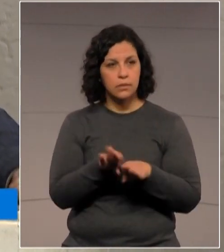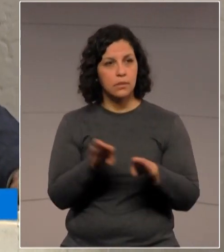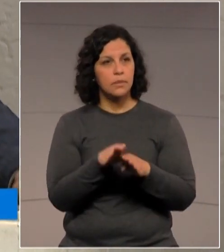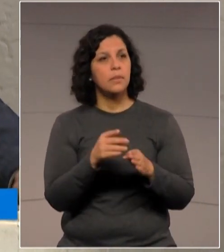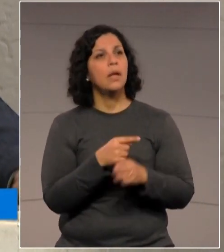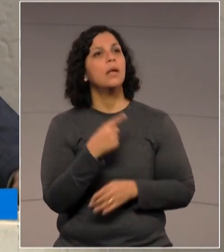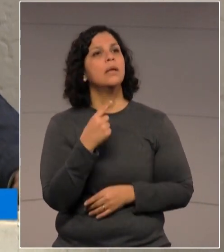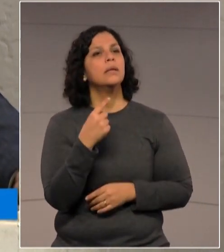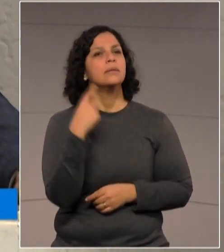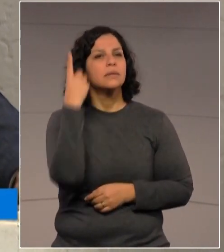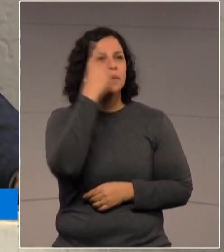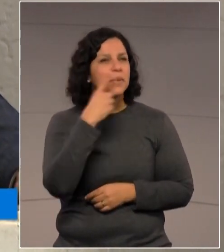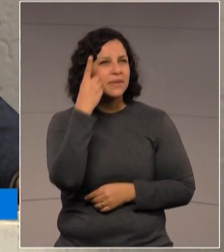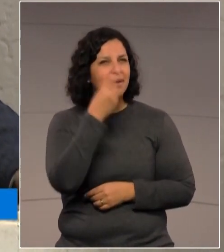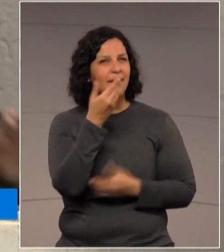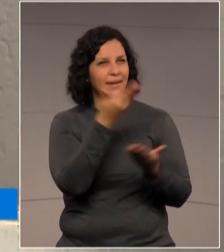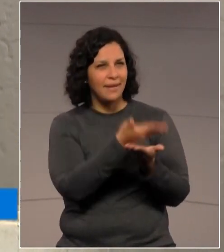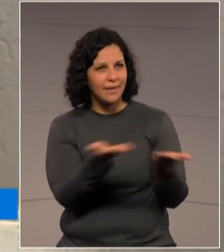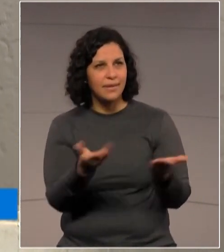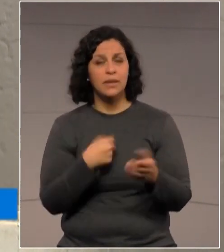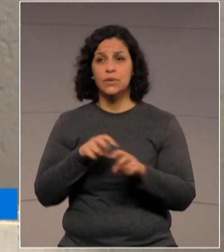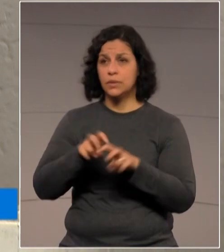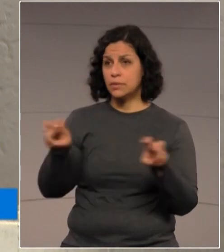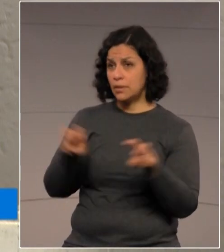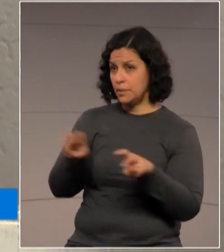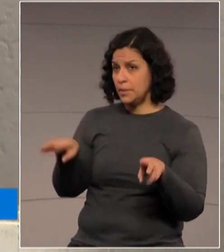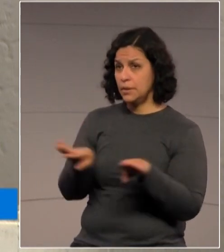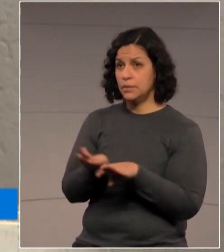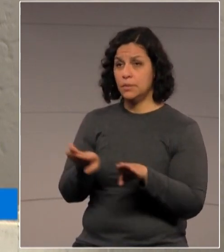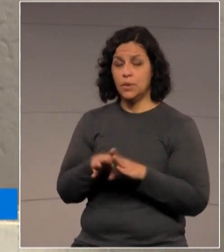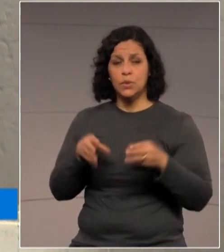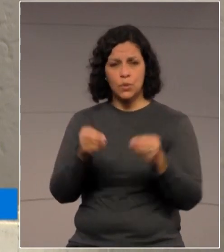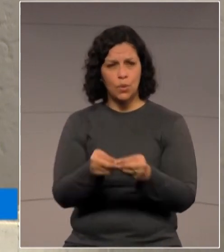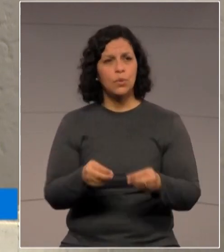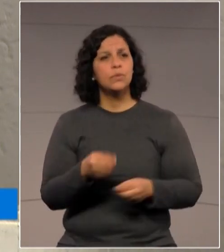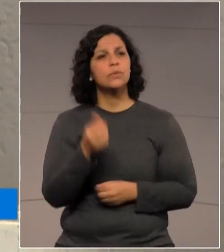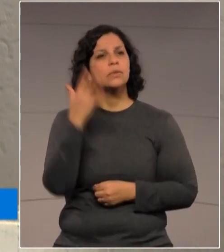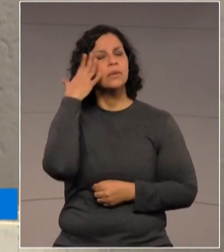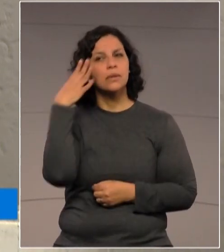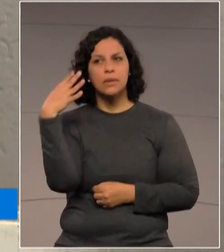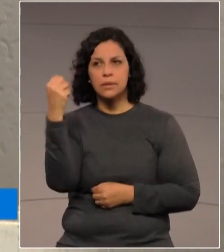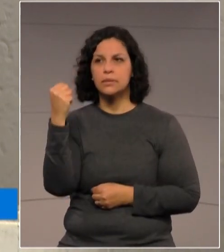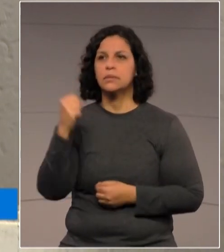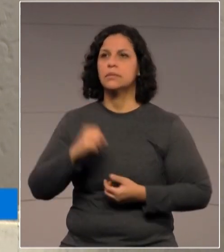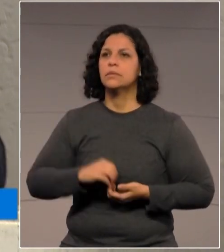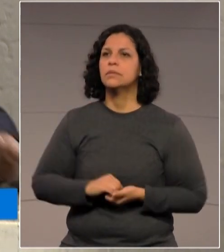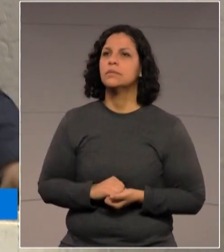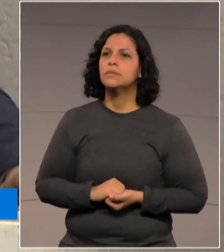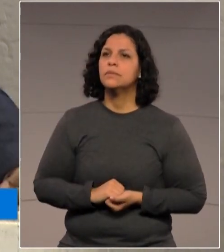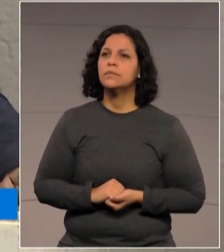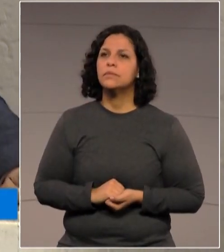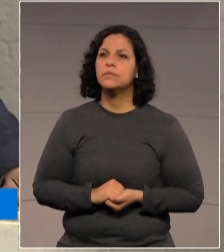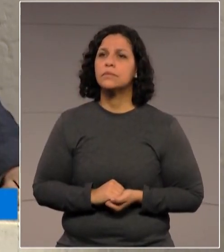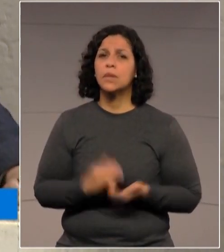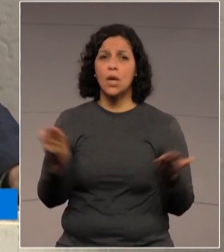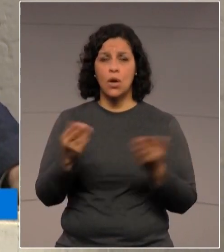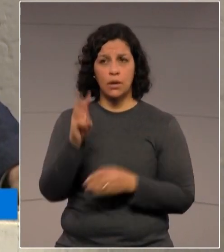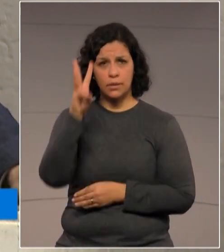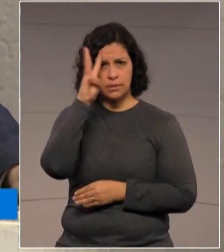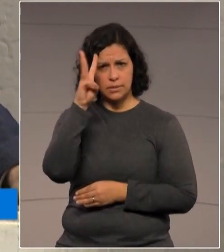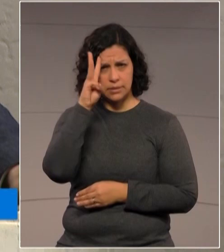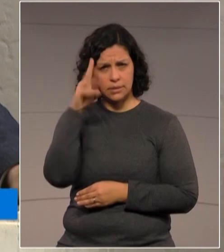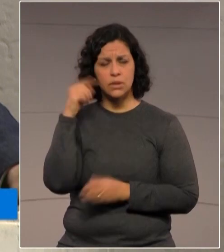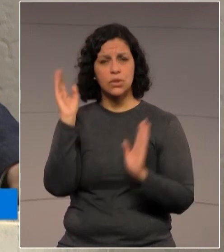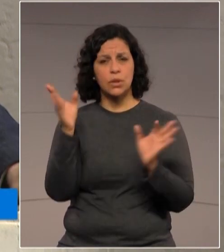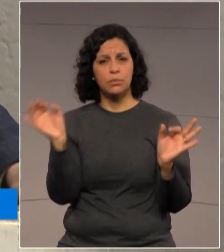deputados, nossa mesa diretora, presidente Traiano. Nessa terça-feira foi